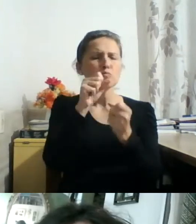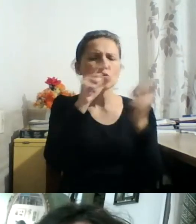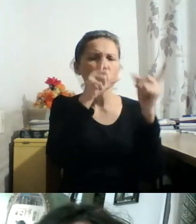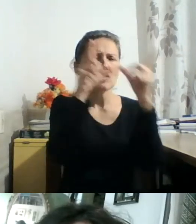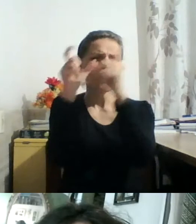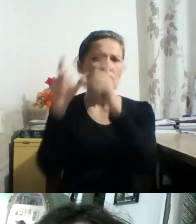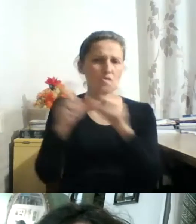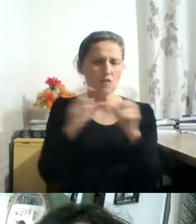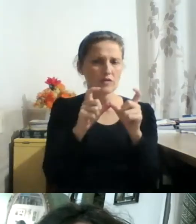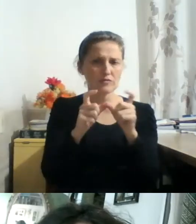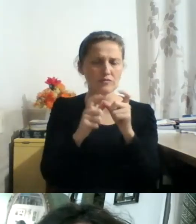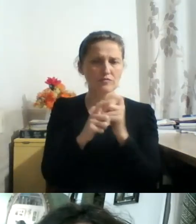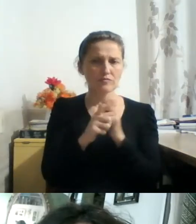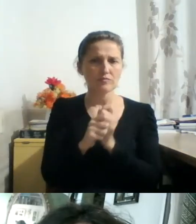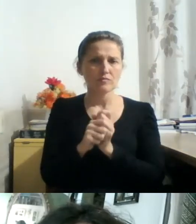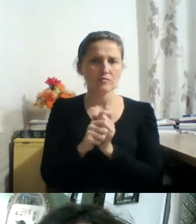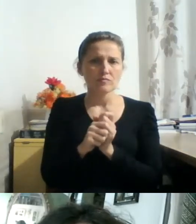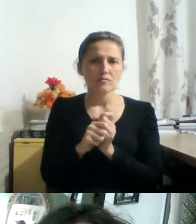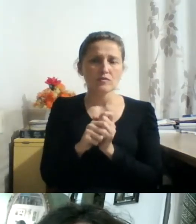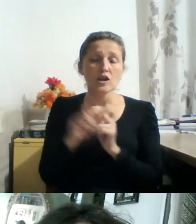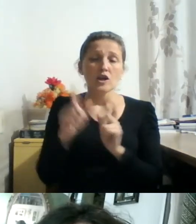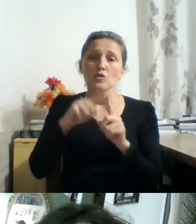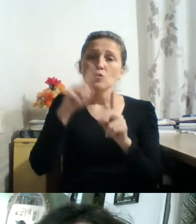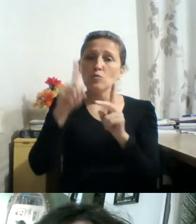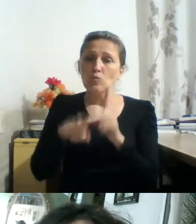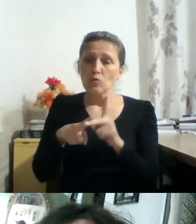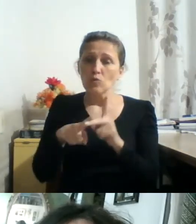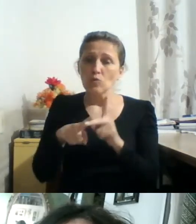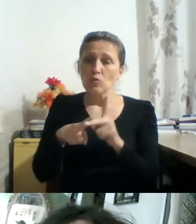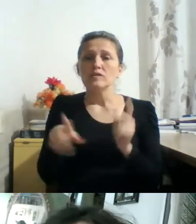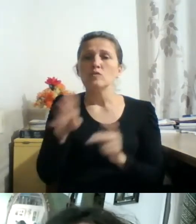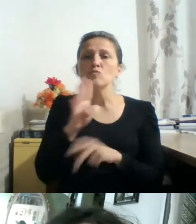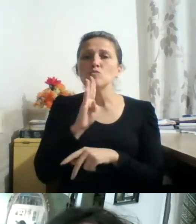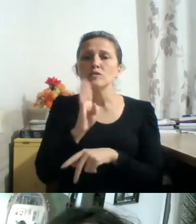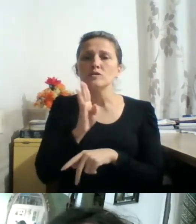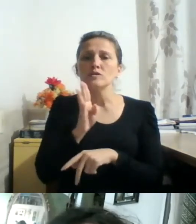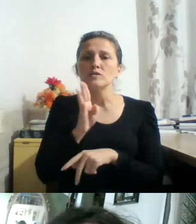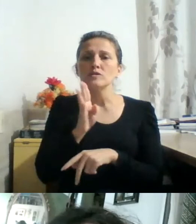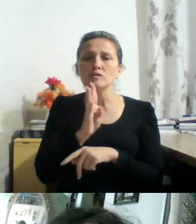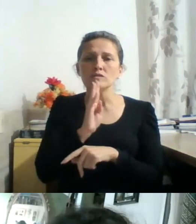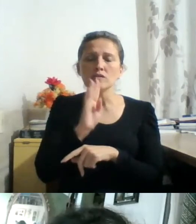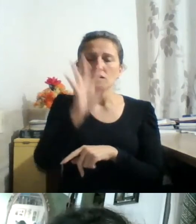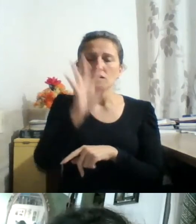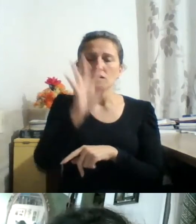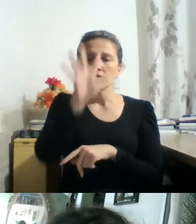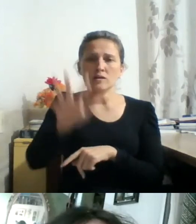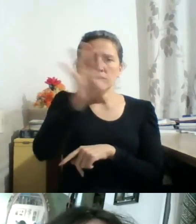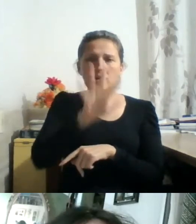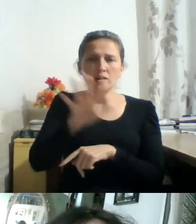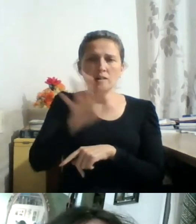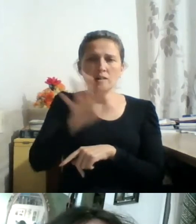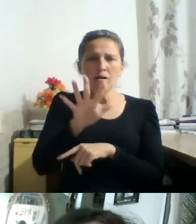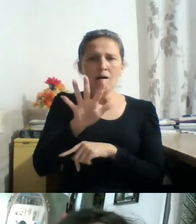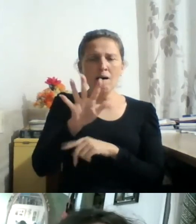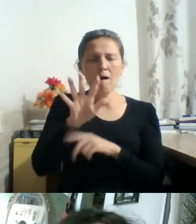lado dessa solução era conhecer as imagens em si mesmo, em